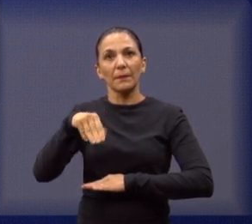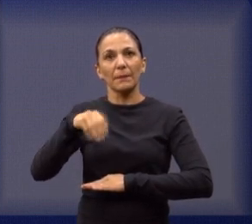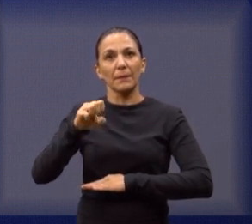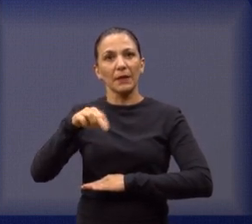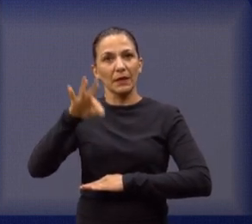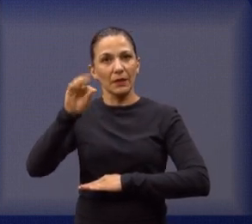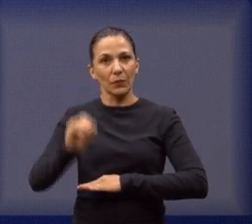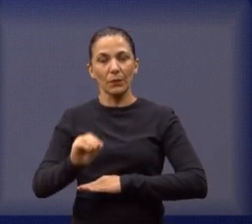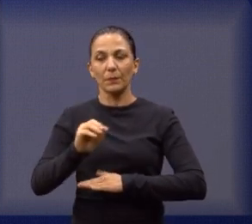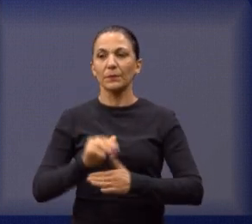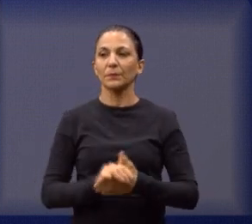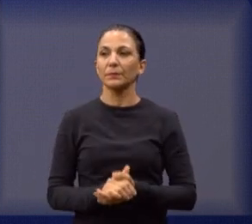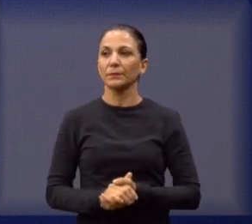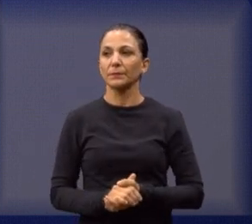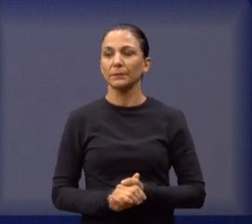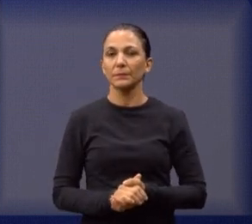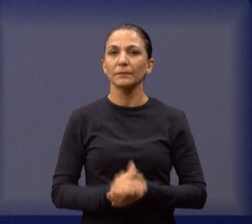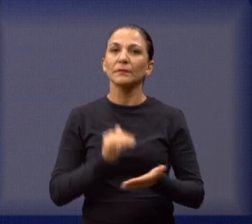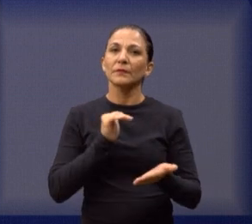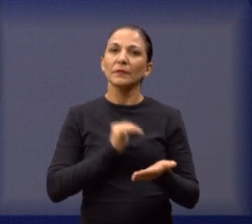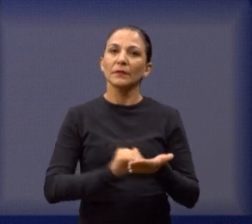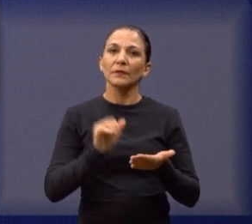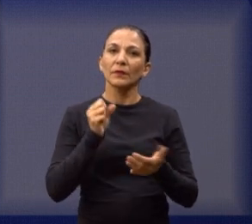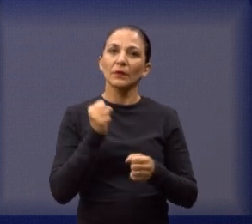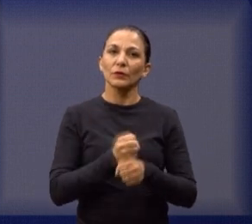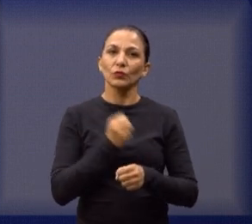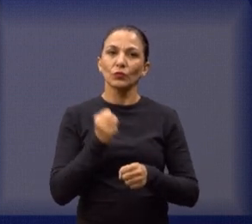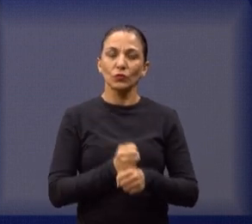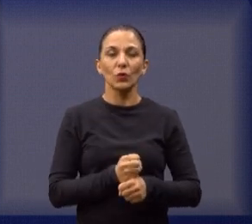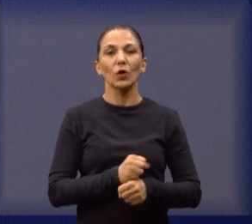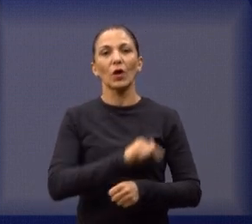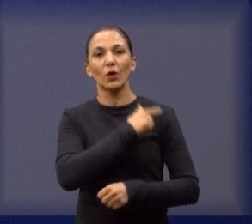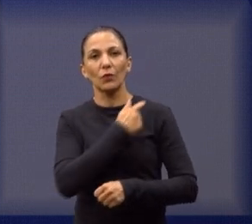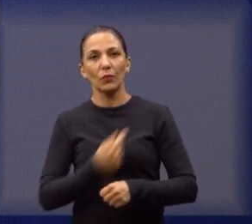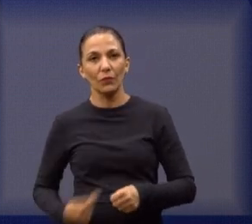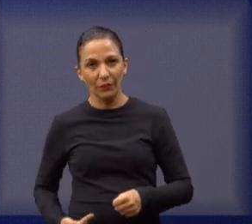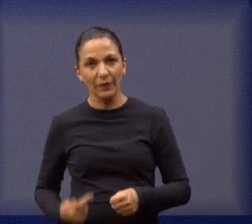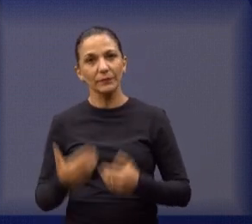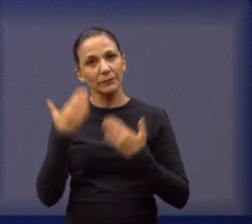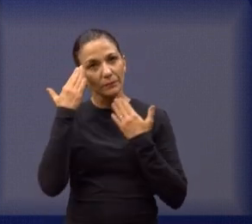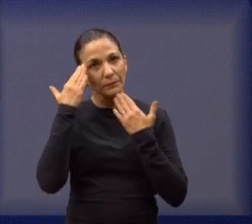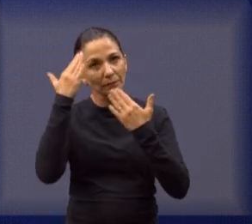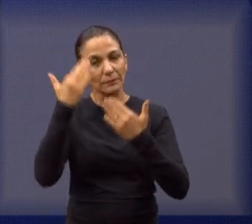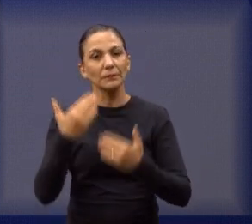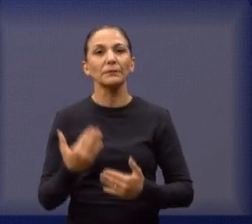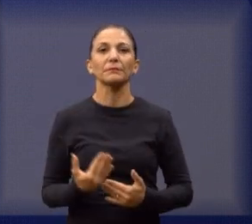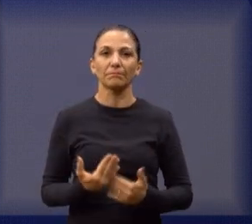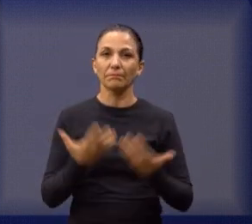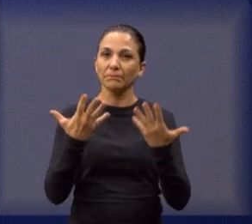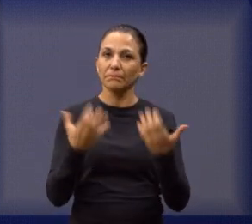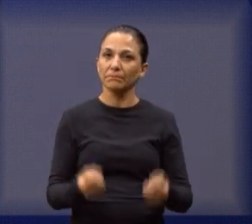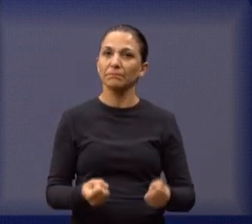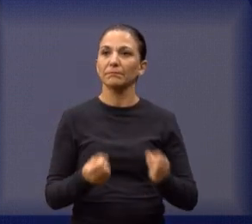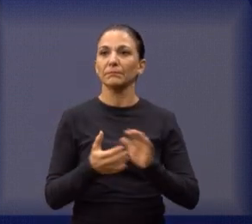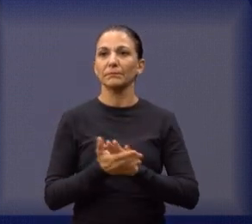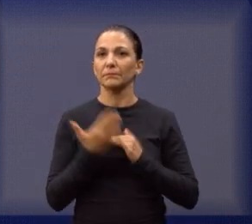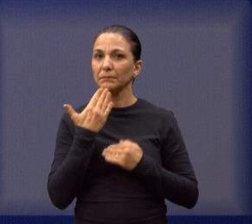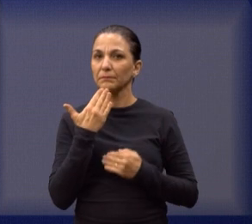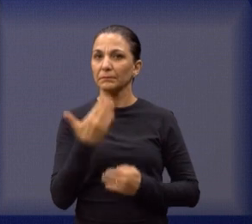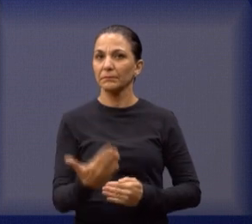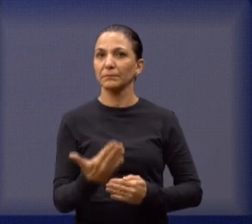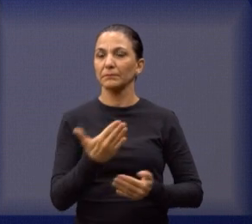secretário de obras por atender essa indicação, ao governo, ao governadinho, por estar atendendo essas indicações nossas aí. E também,